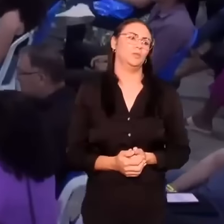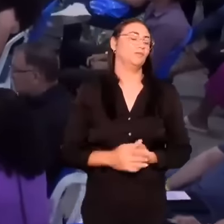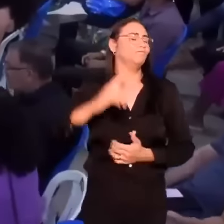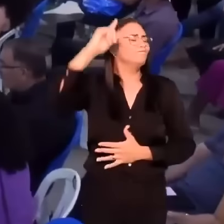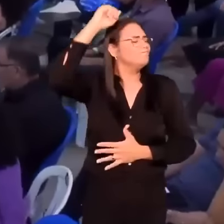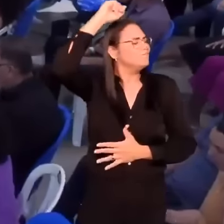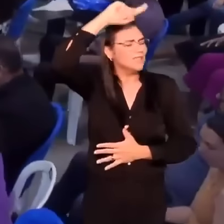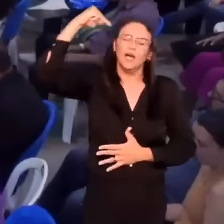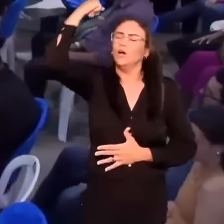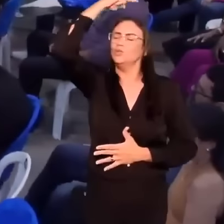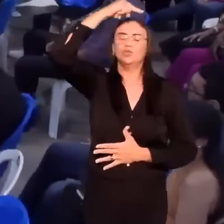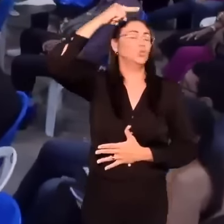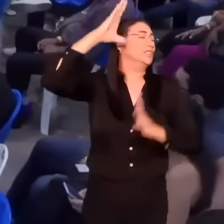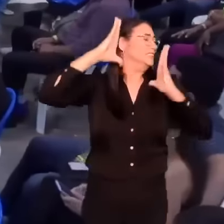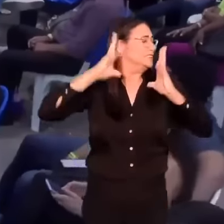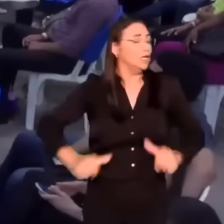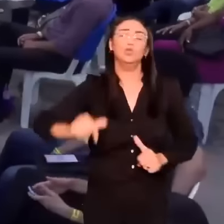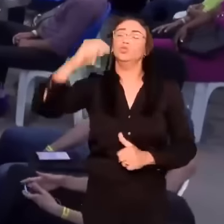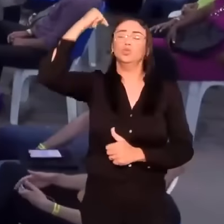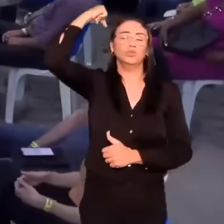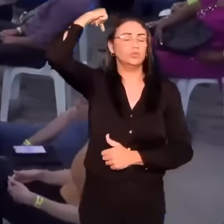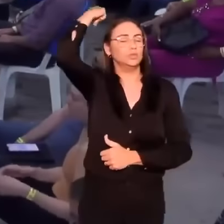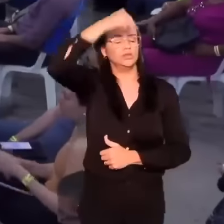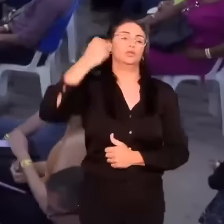Santo. Santo.